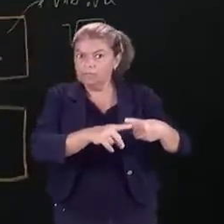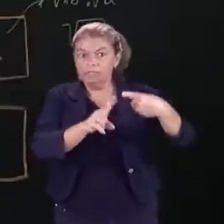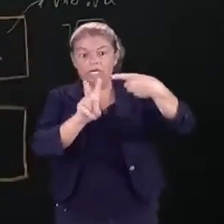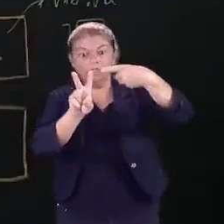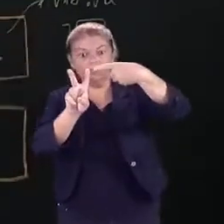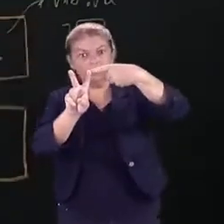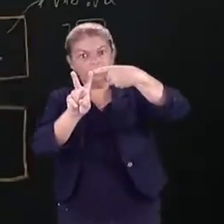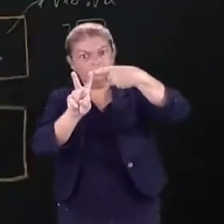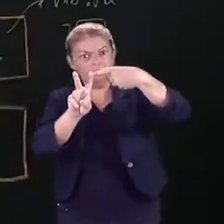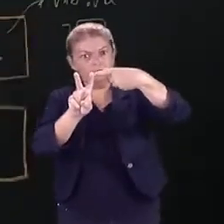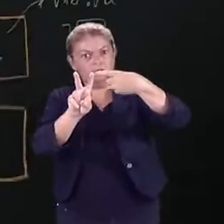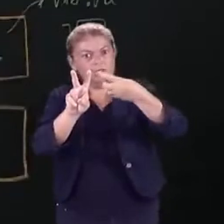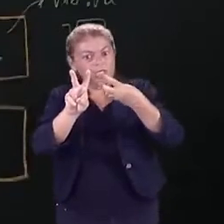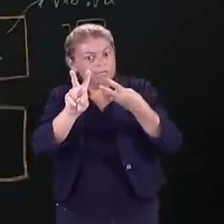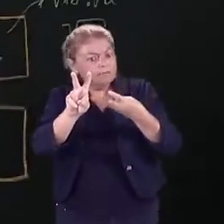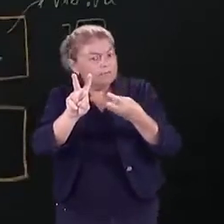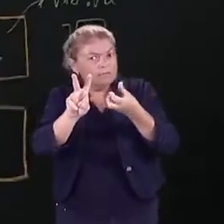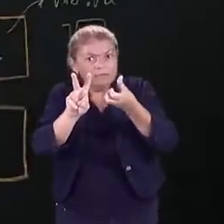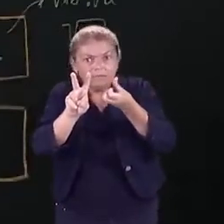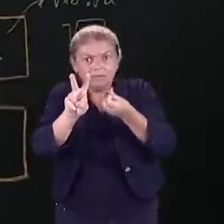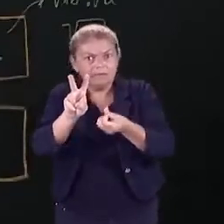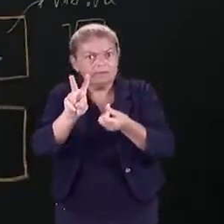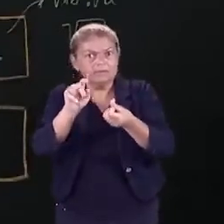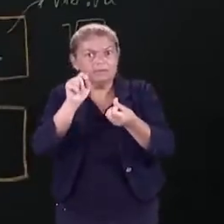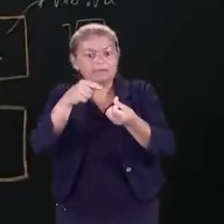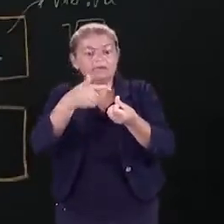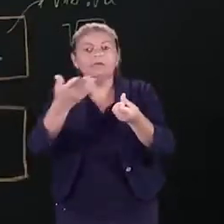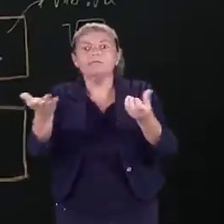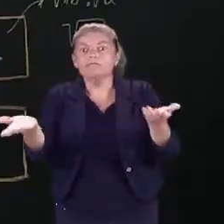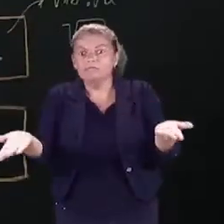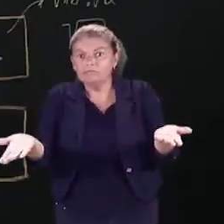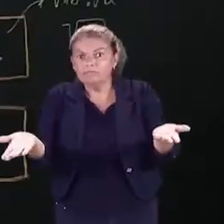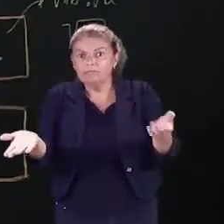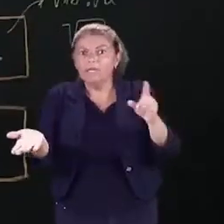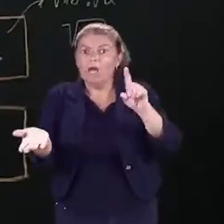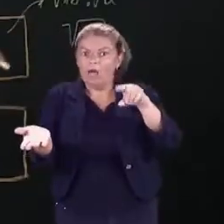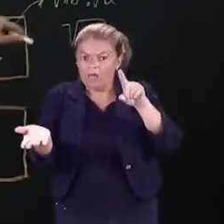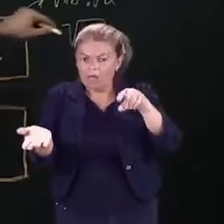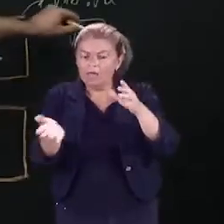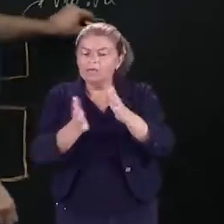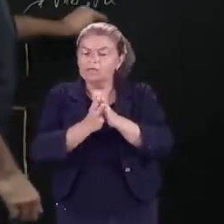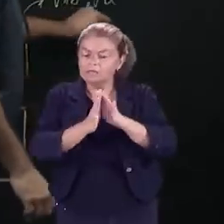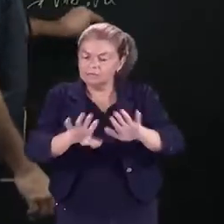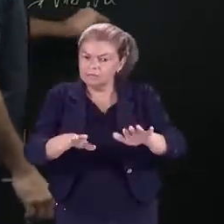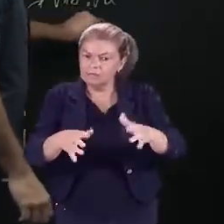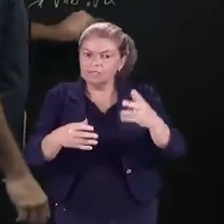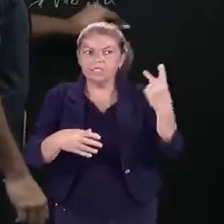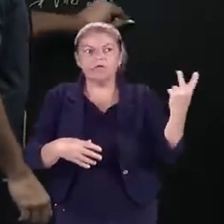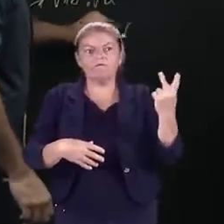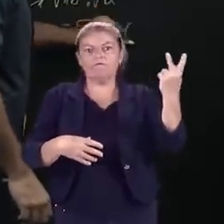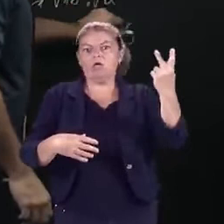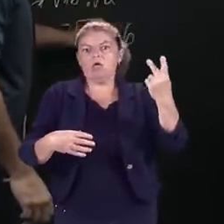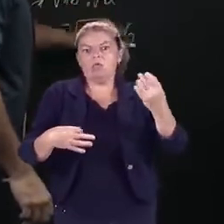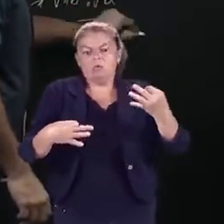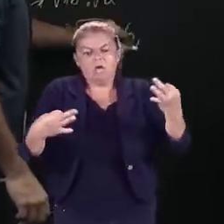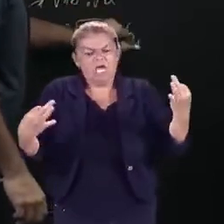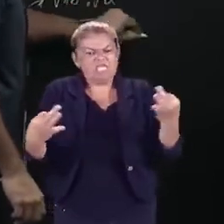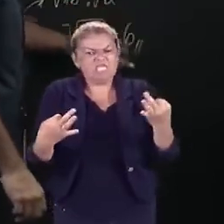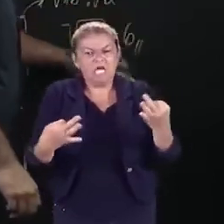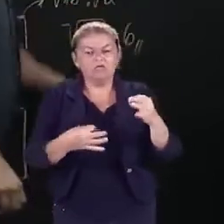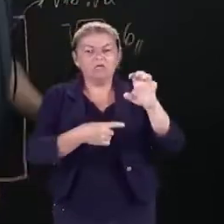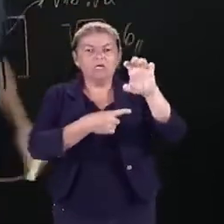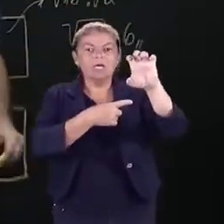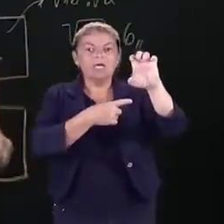raiz quadrada de 36. E a raiz quadrada de 36, essa sim, tem o valor exato. O